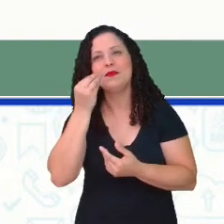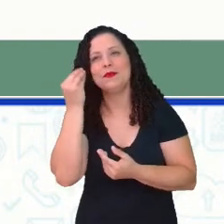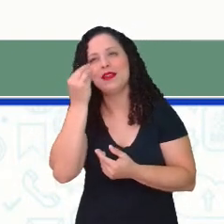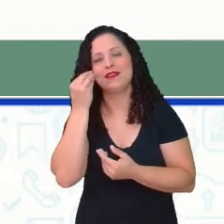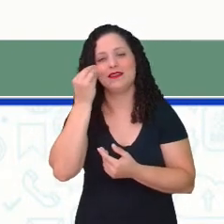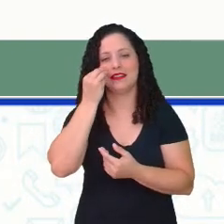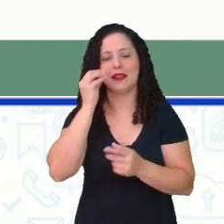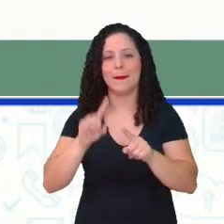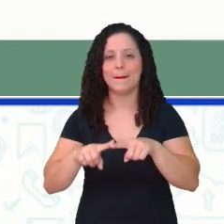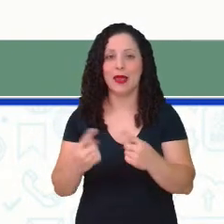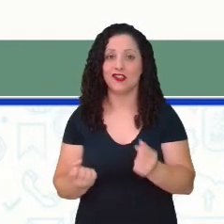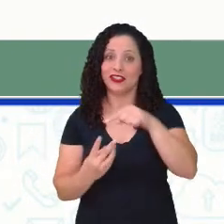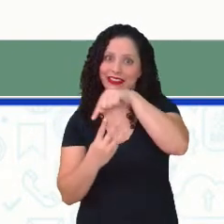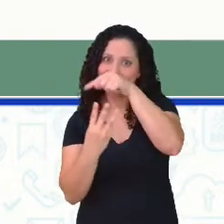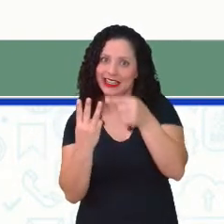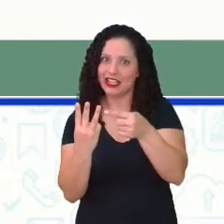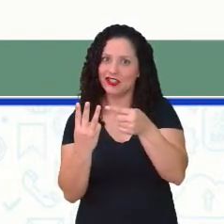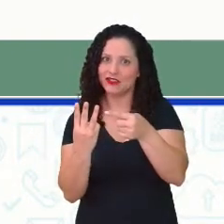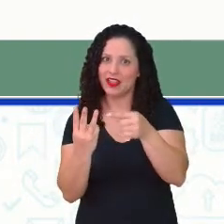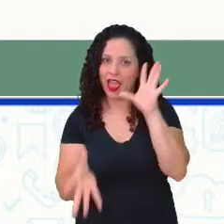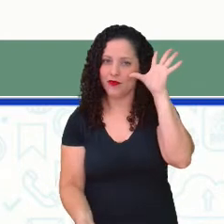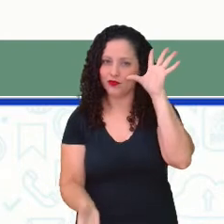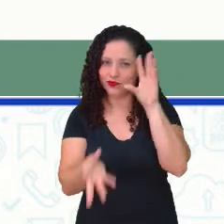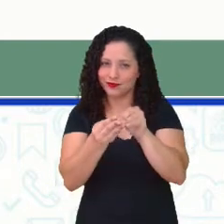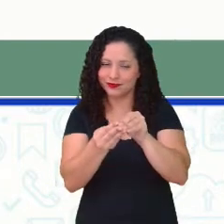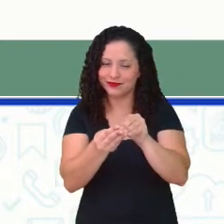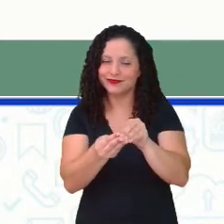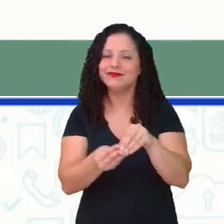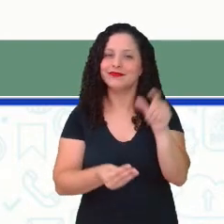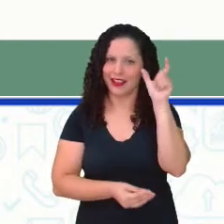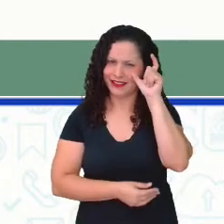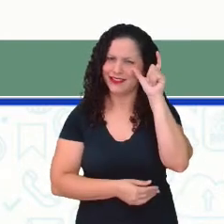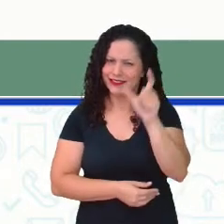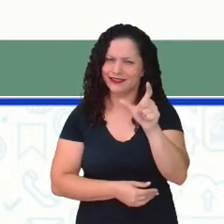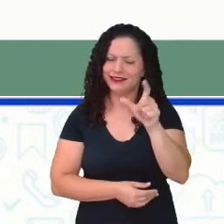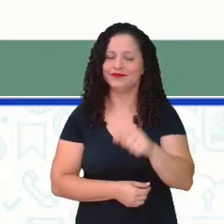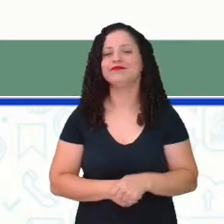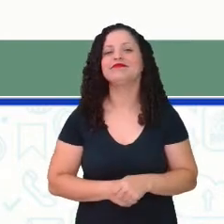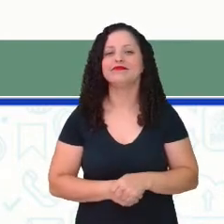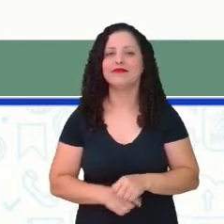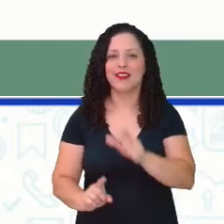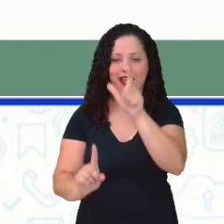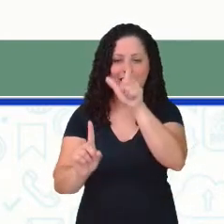Mas vou falar só de três, que eu acho bem interessante. Ela diz...